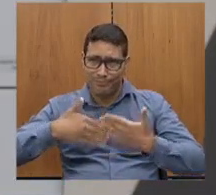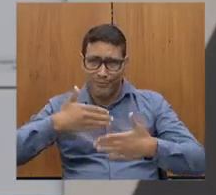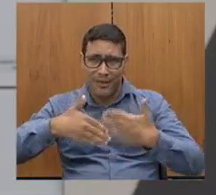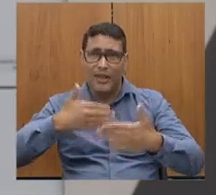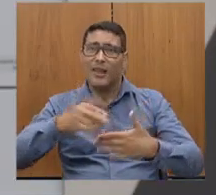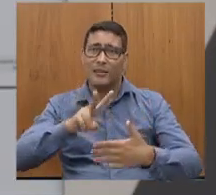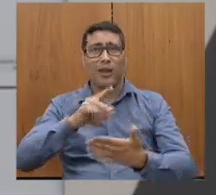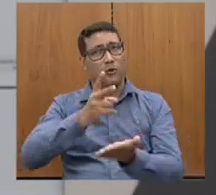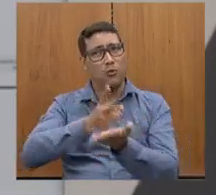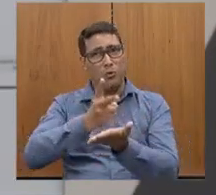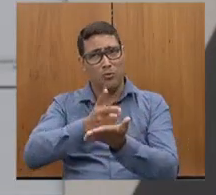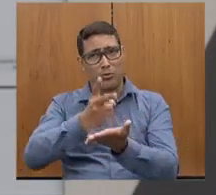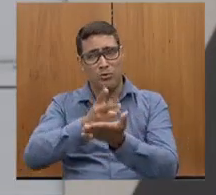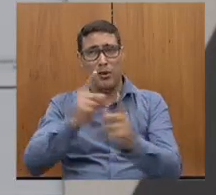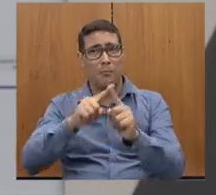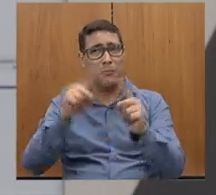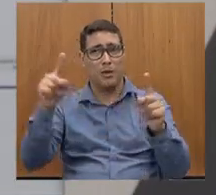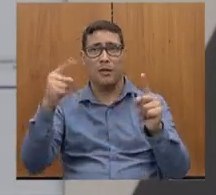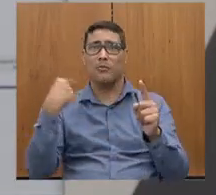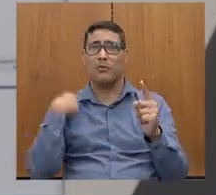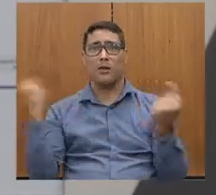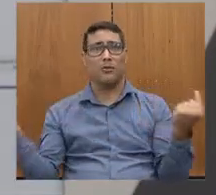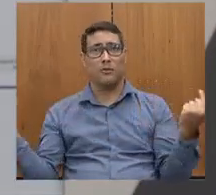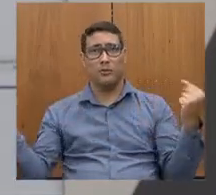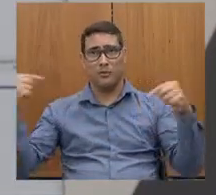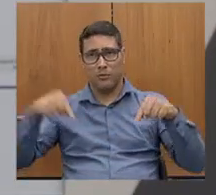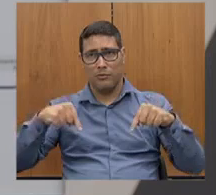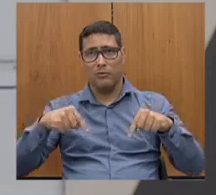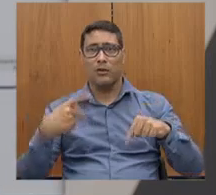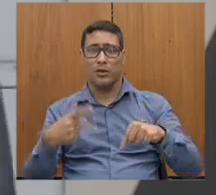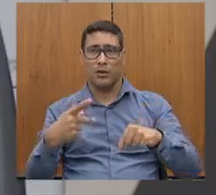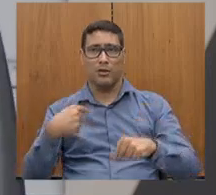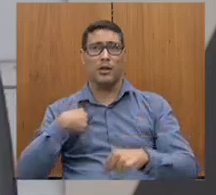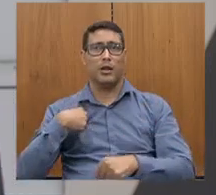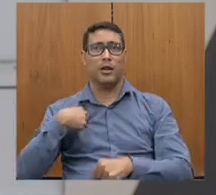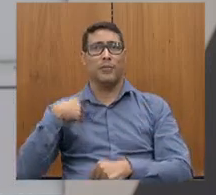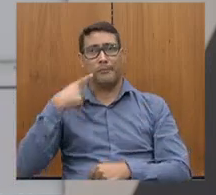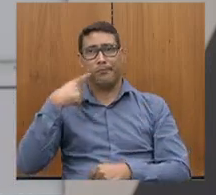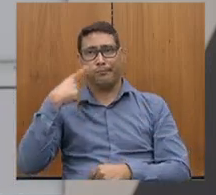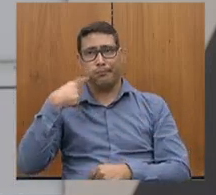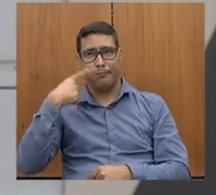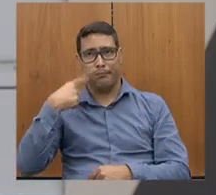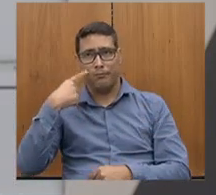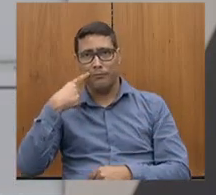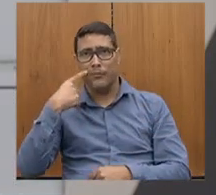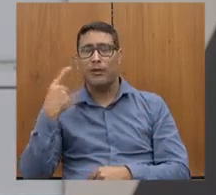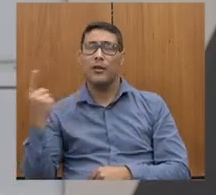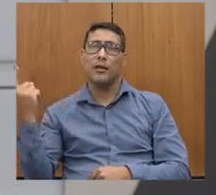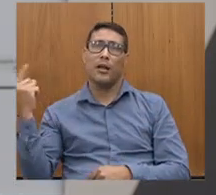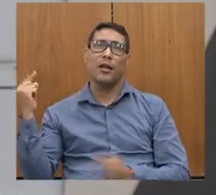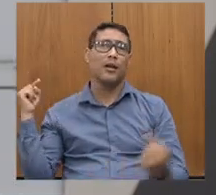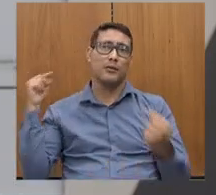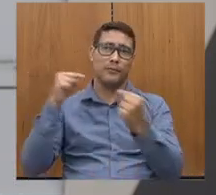se Deus quiser, mesmo não estando aqui na cadeira, como deputado, na questão das ferrovias.